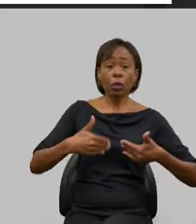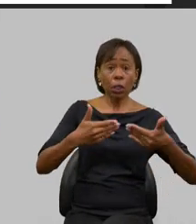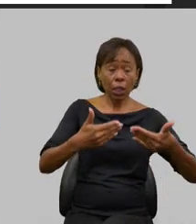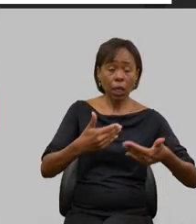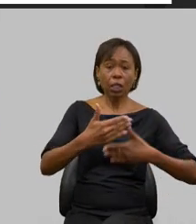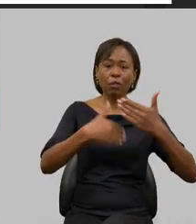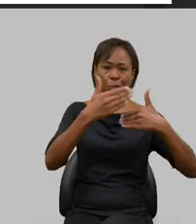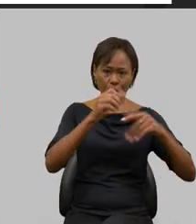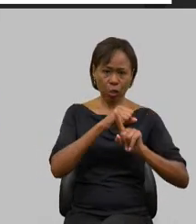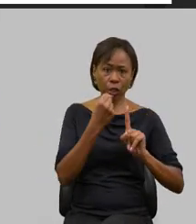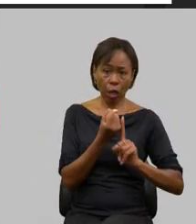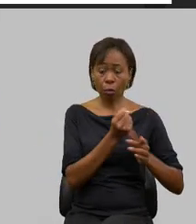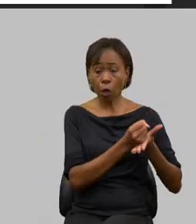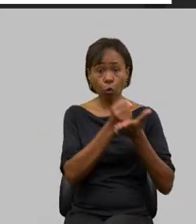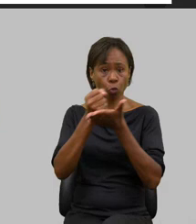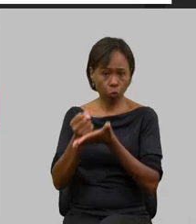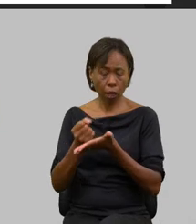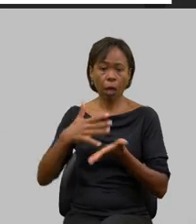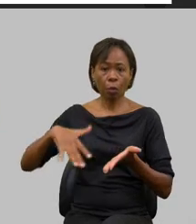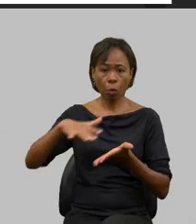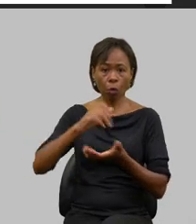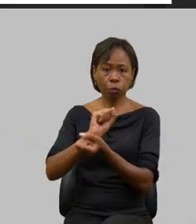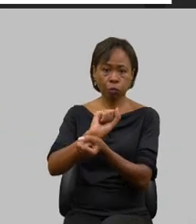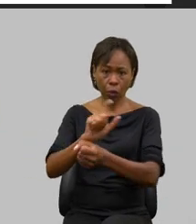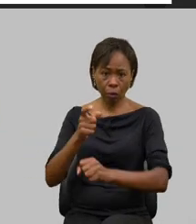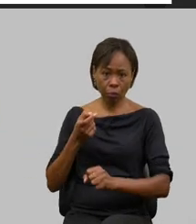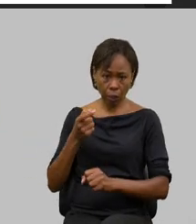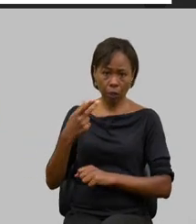população quilombola que existe em Minas Gerais